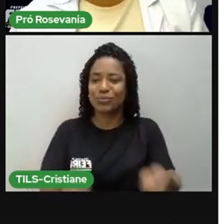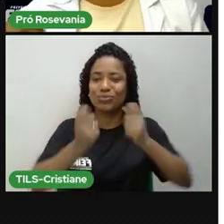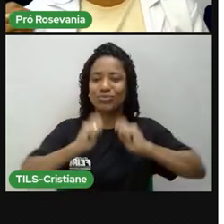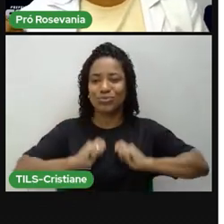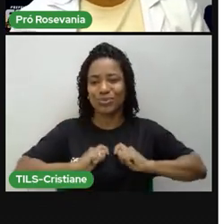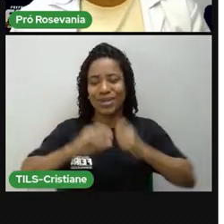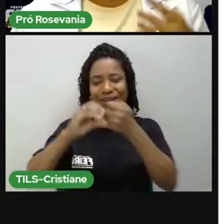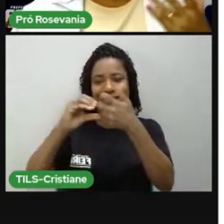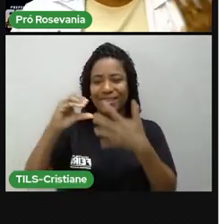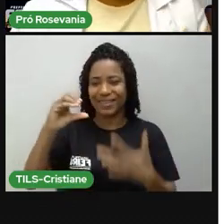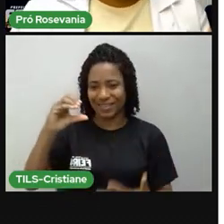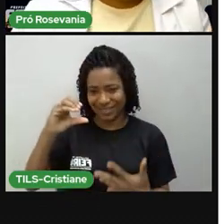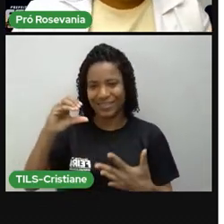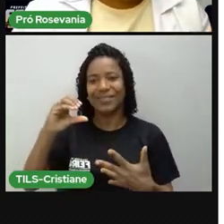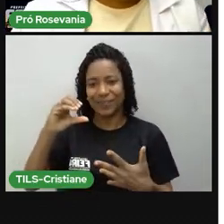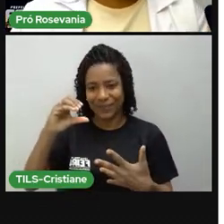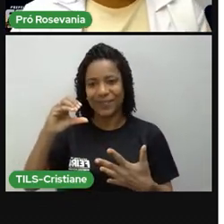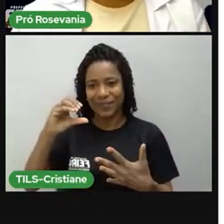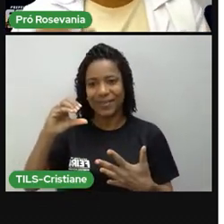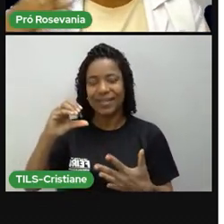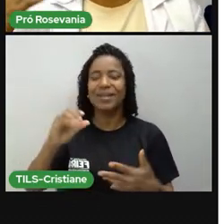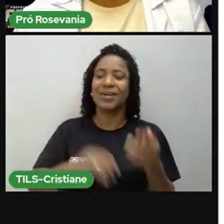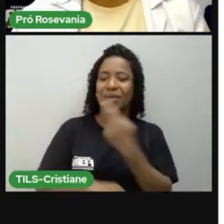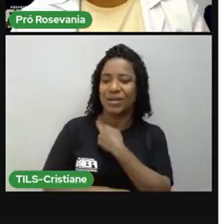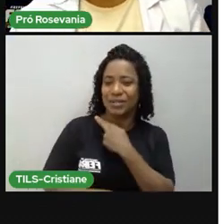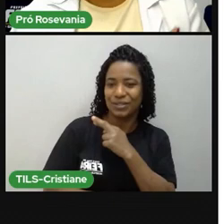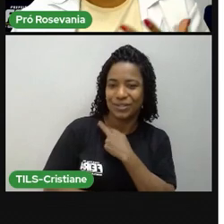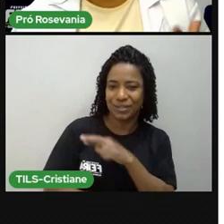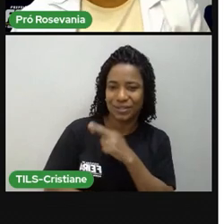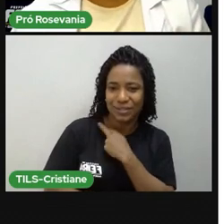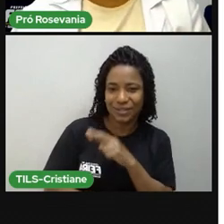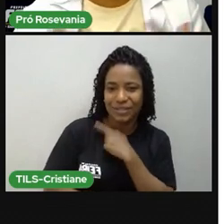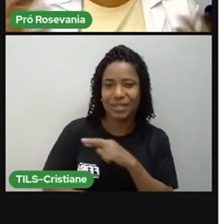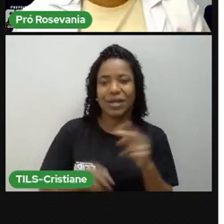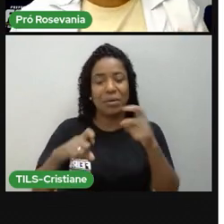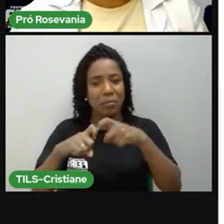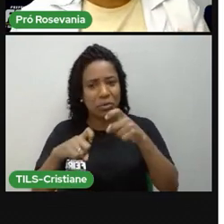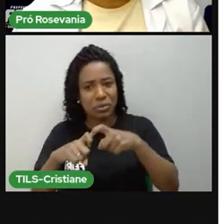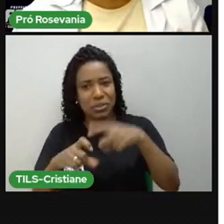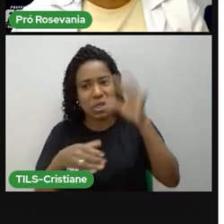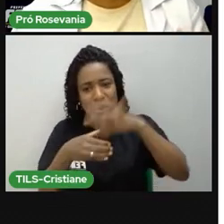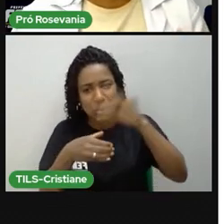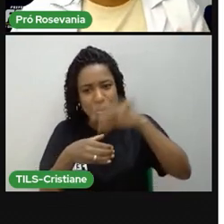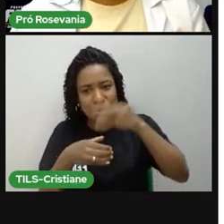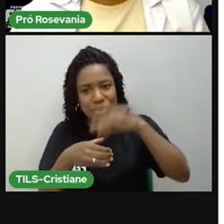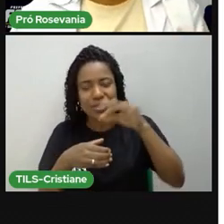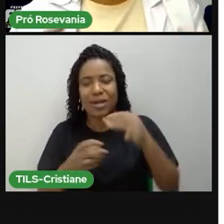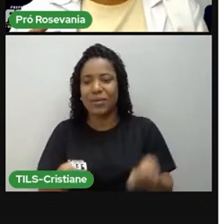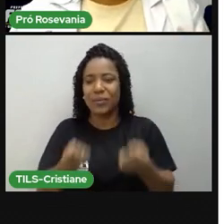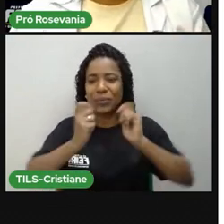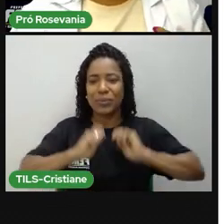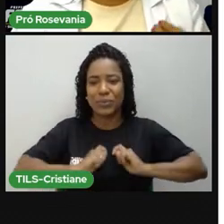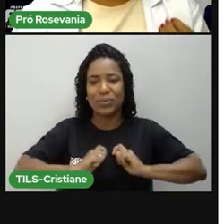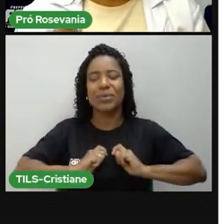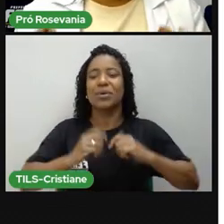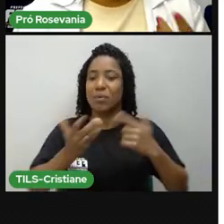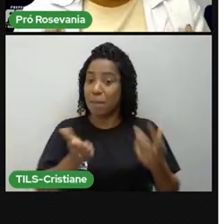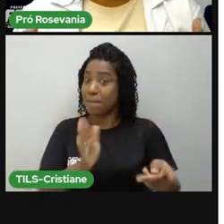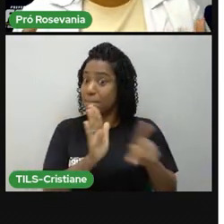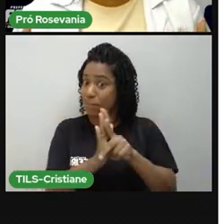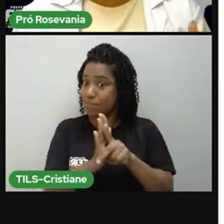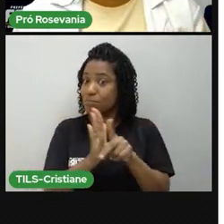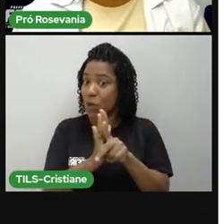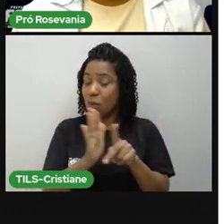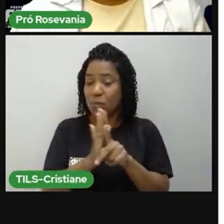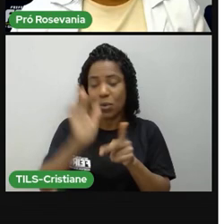características relacionadas à religião, relacionadas à medicina, os chás mesmo, a gente adquiriu